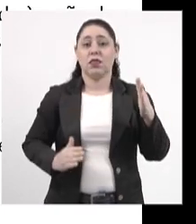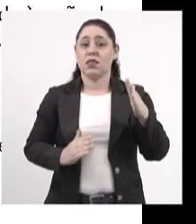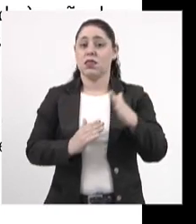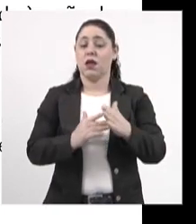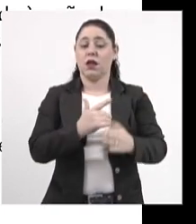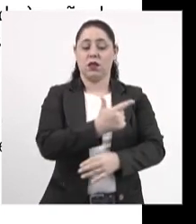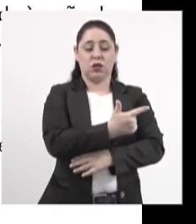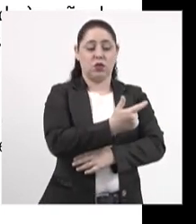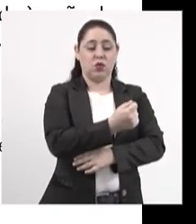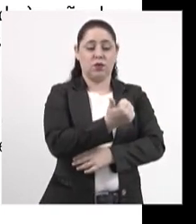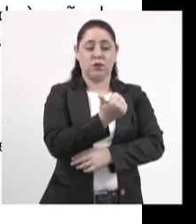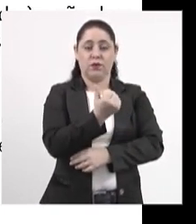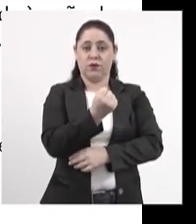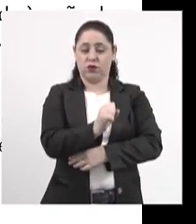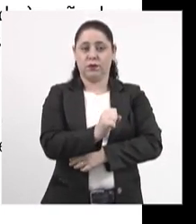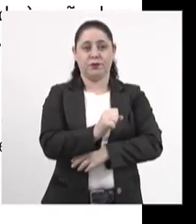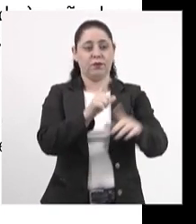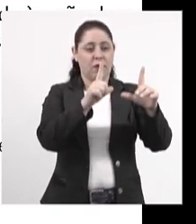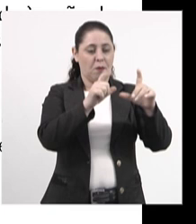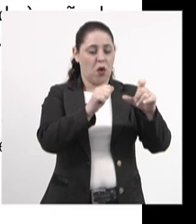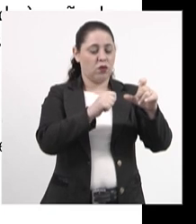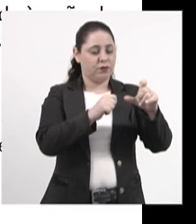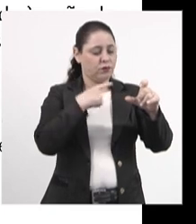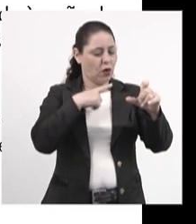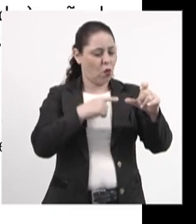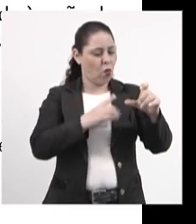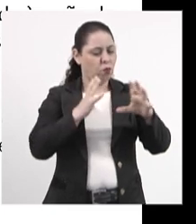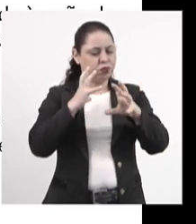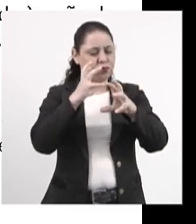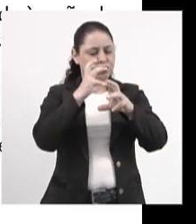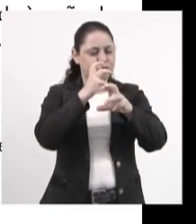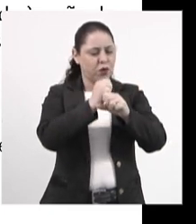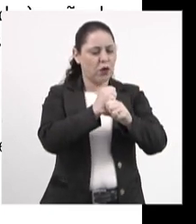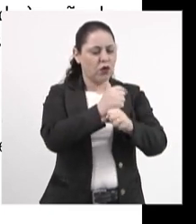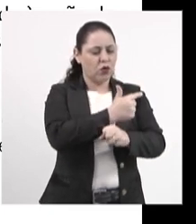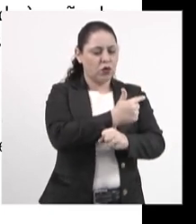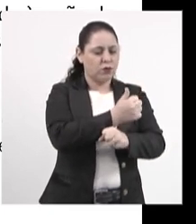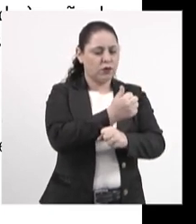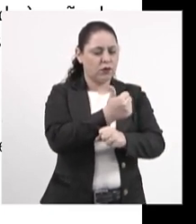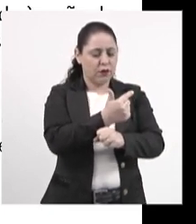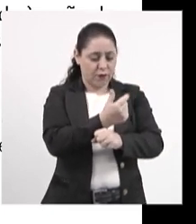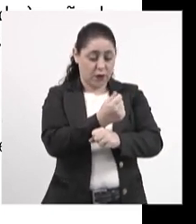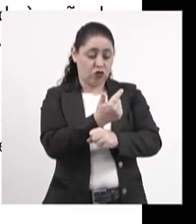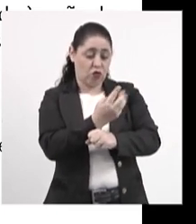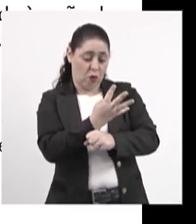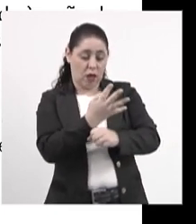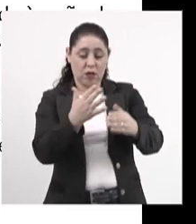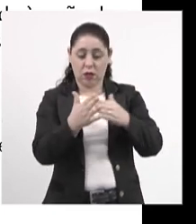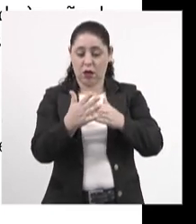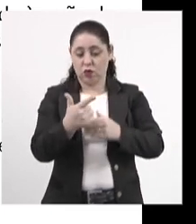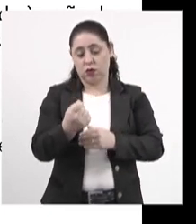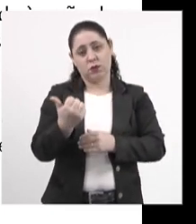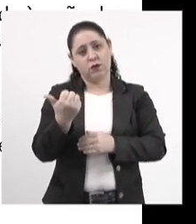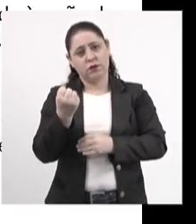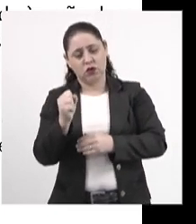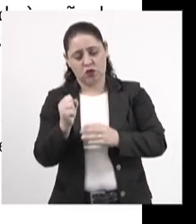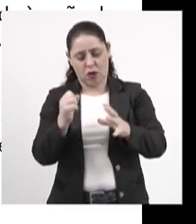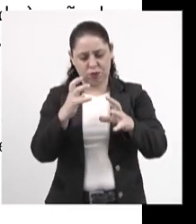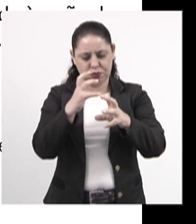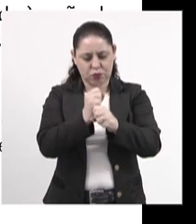2028 eles vão bater uma foto. O quanto que nós arrecadamos no período 2024 e 2028? Ora, o nosso